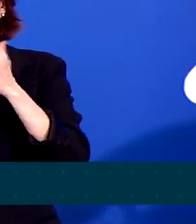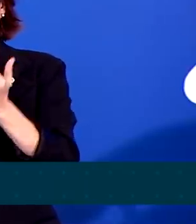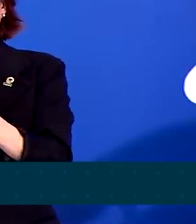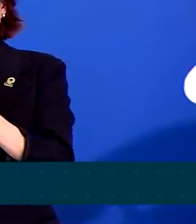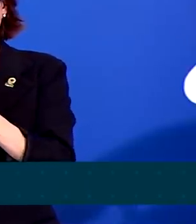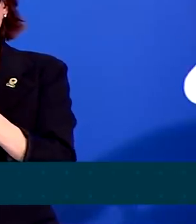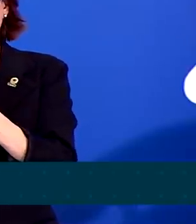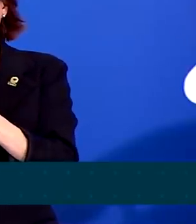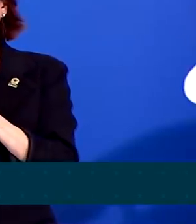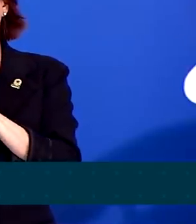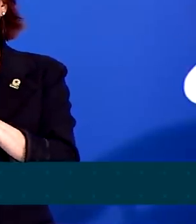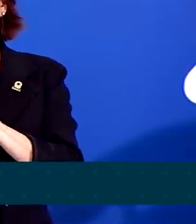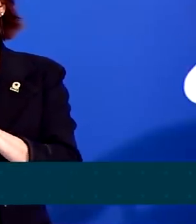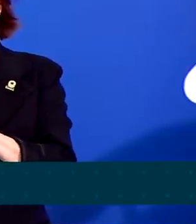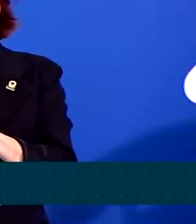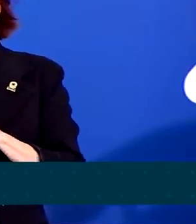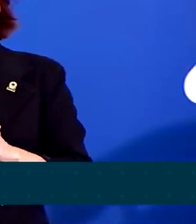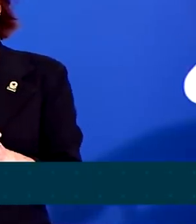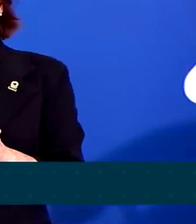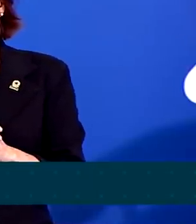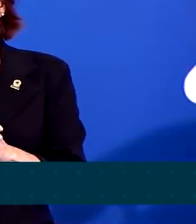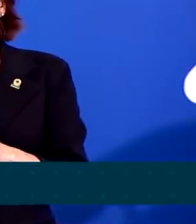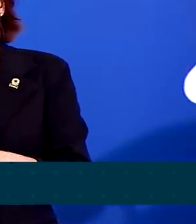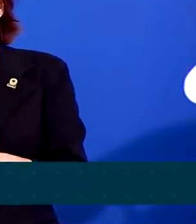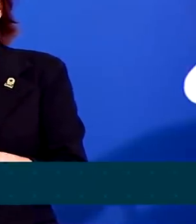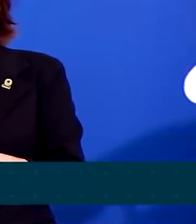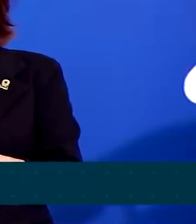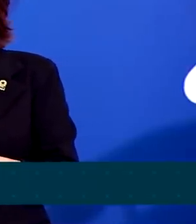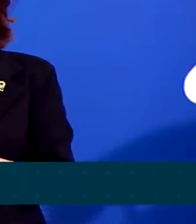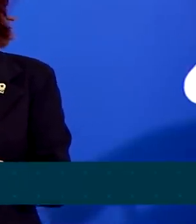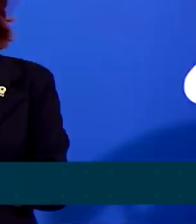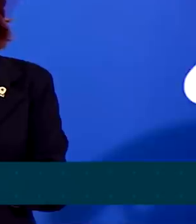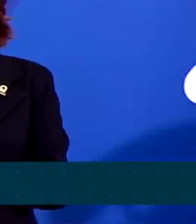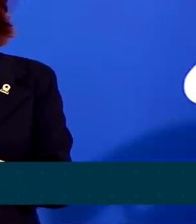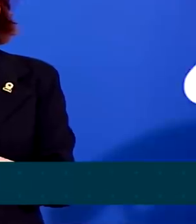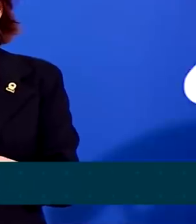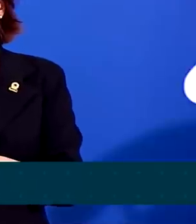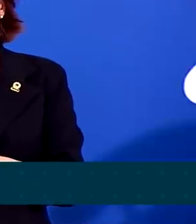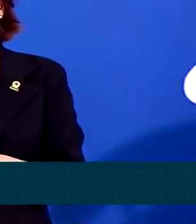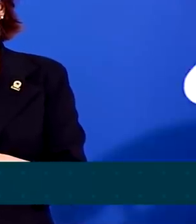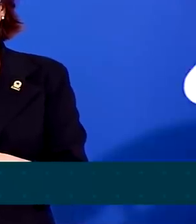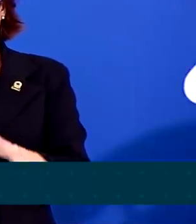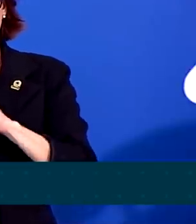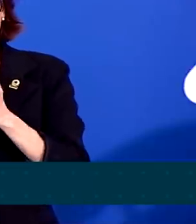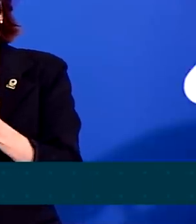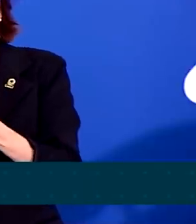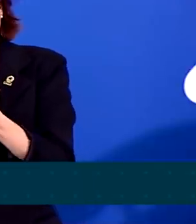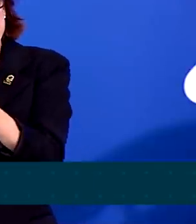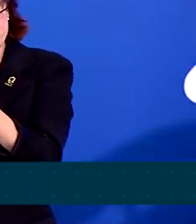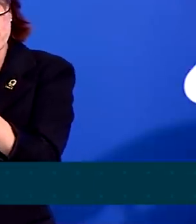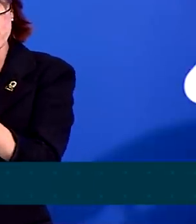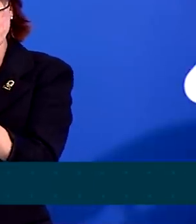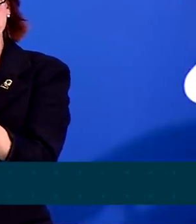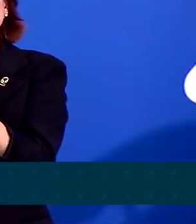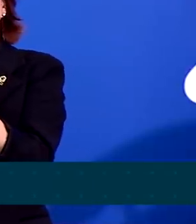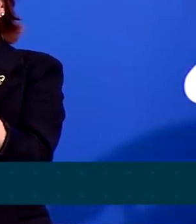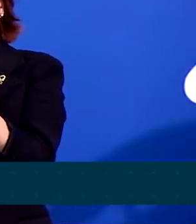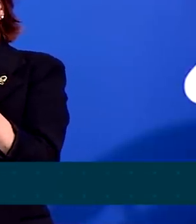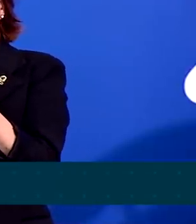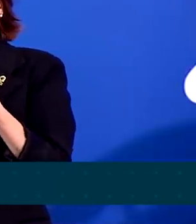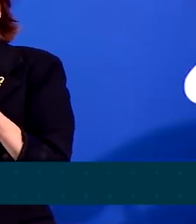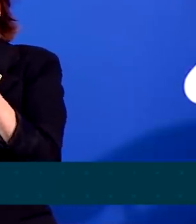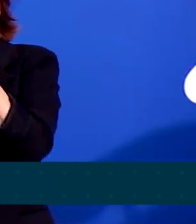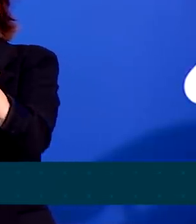ficaremos apenas com 2.500 escolas restantes para que a gente leve conexão